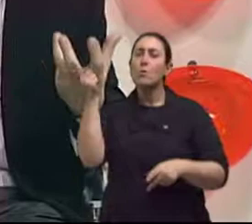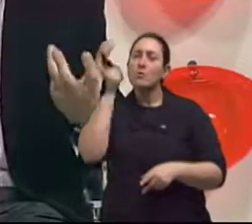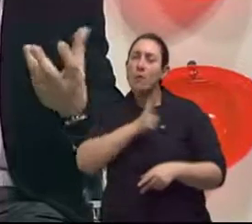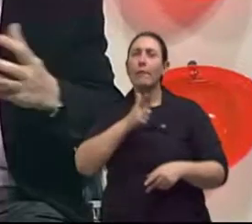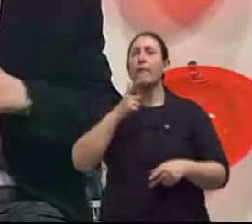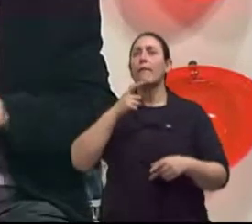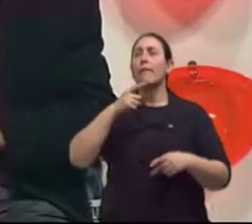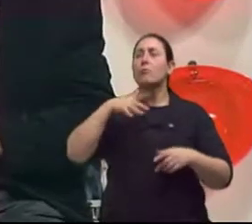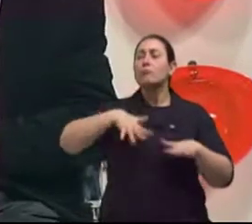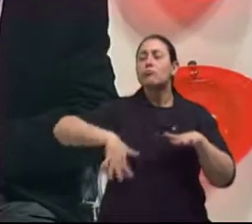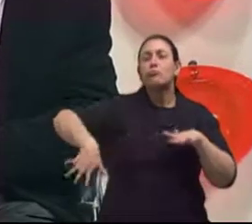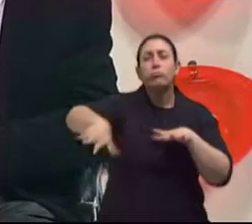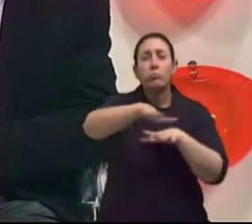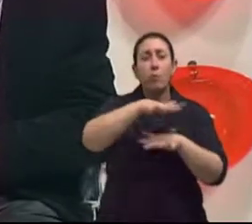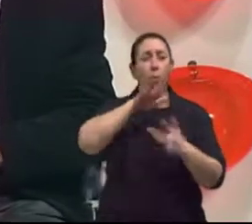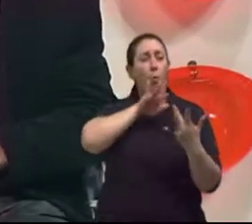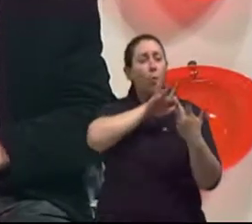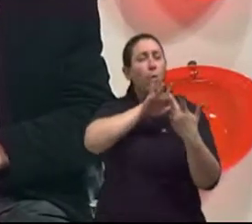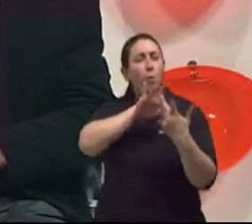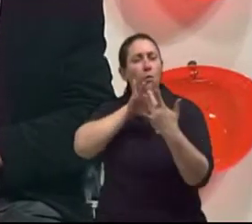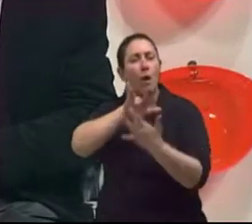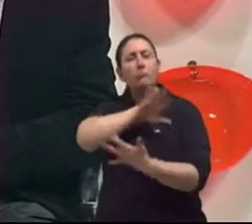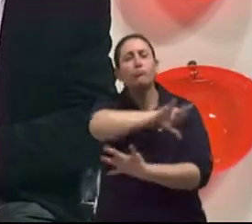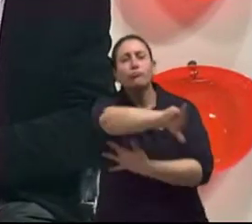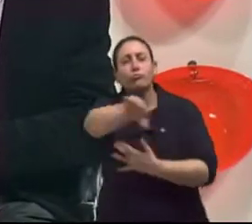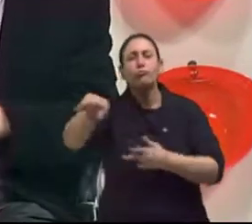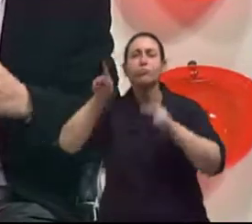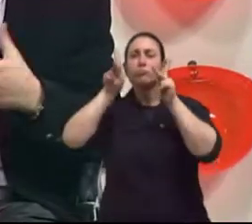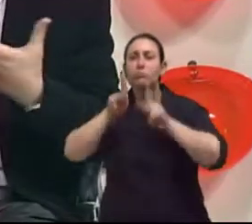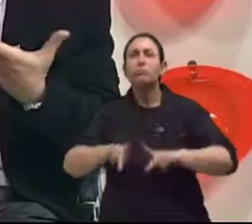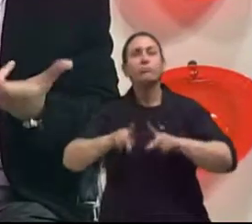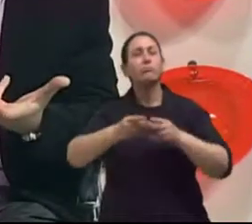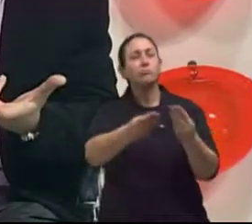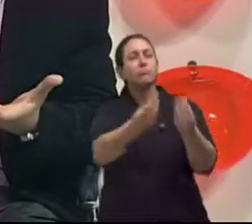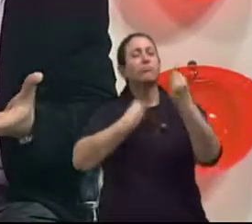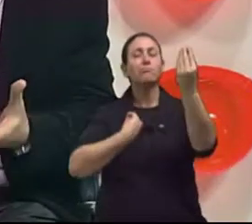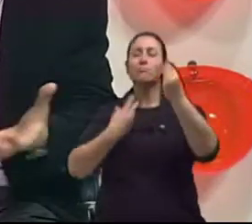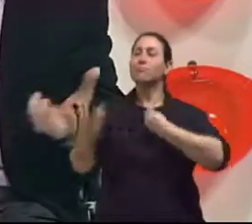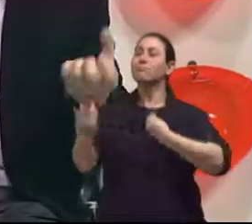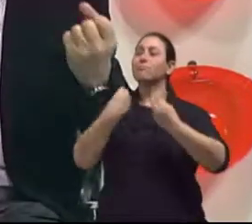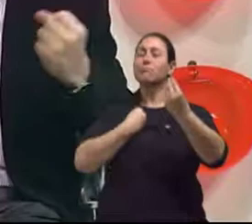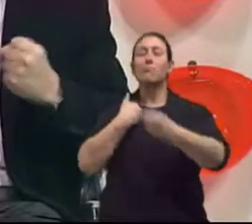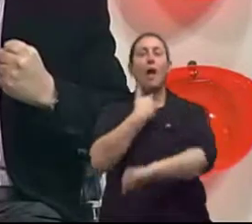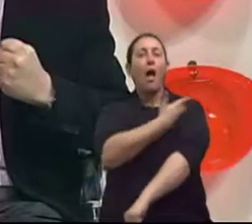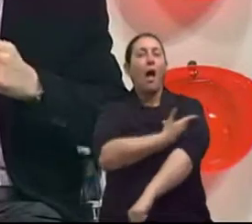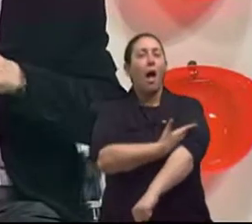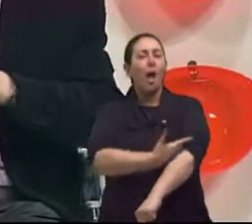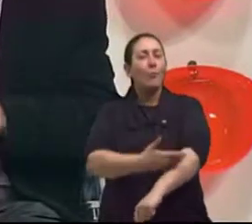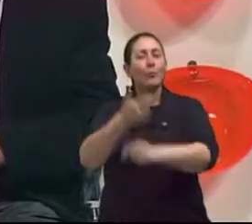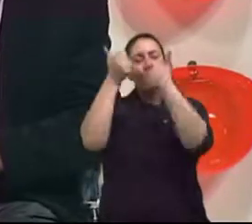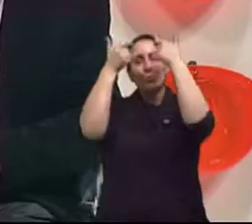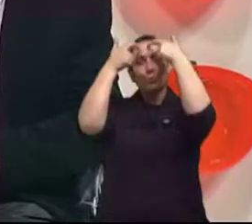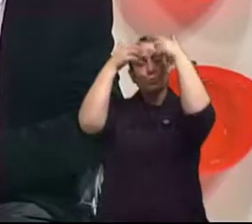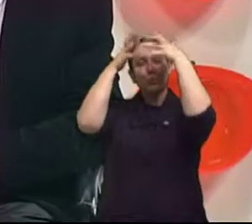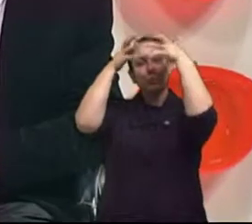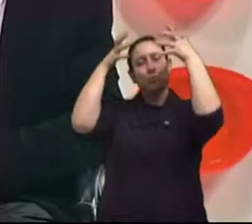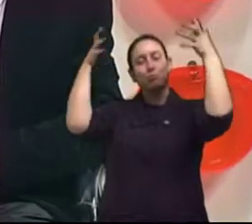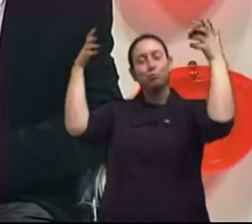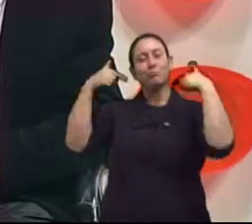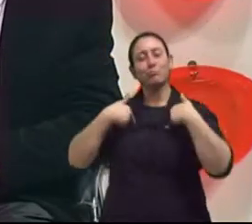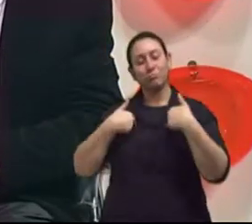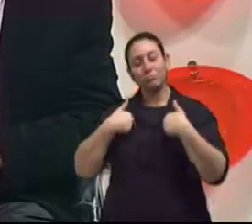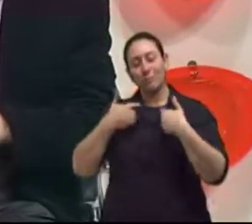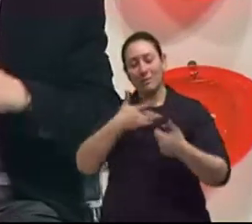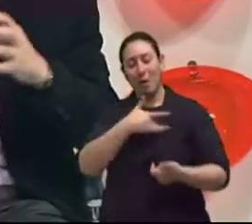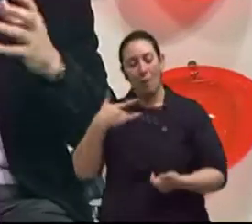a pessoa conviver bem com seus semelhantes, é uma atividade importante, é um hábito importante e que, sem dúvida, se reflete de forma positiva